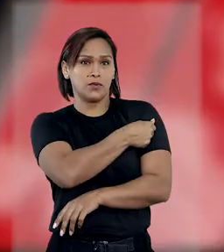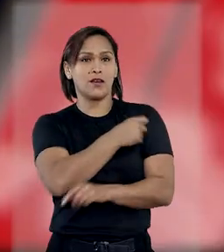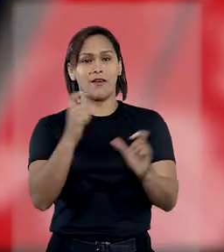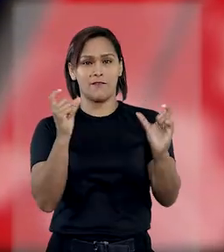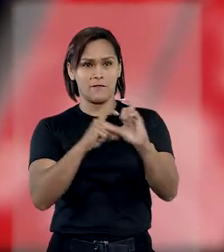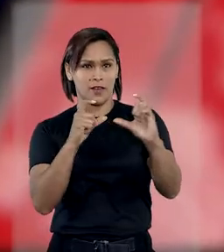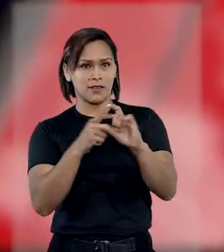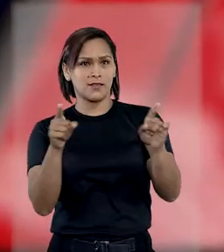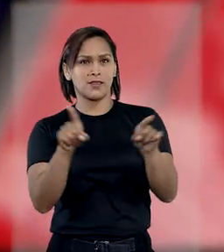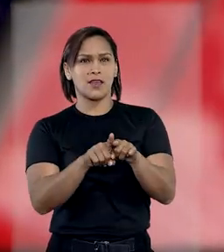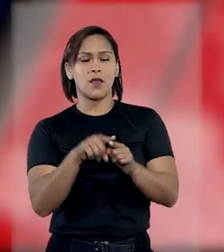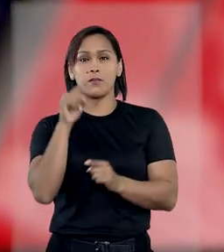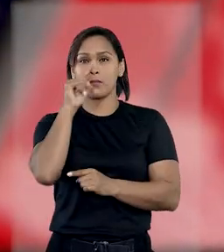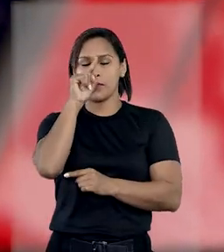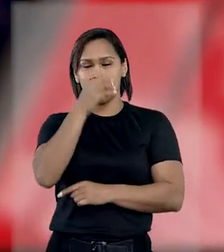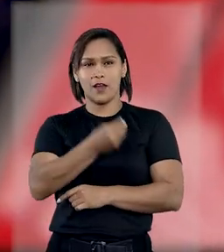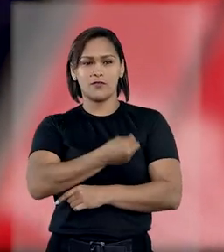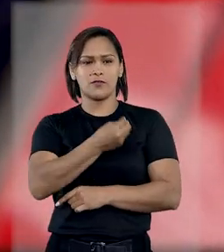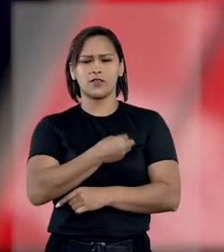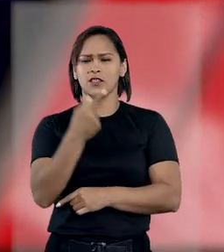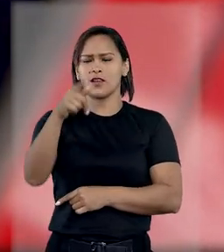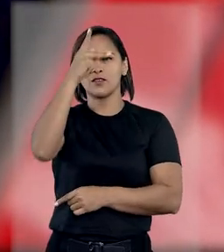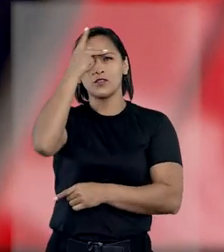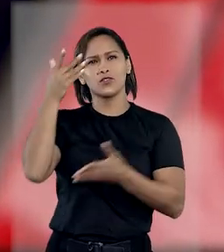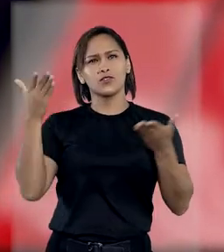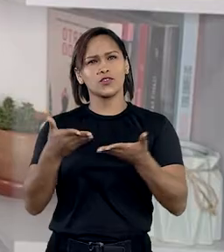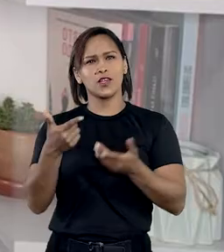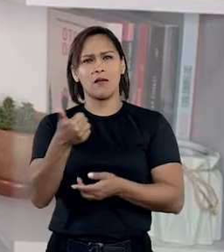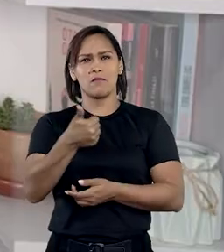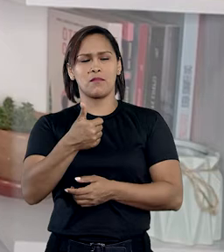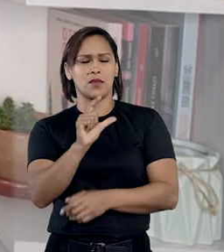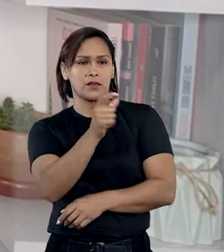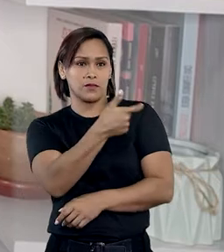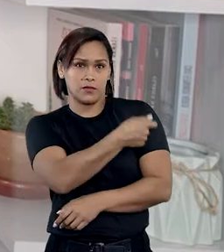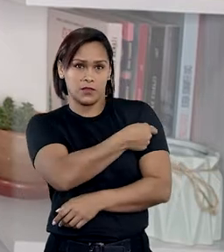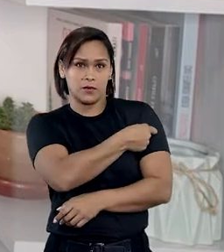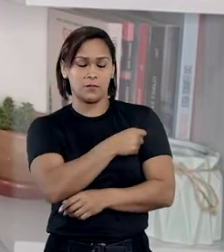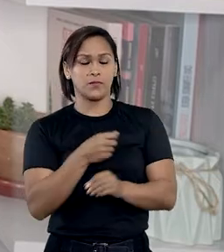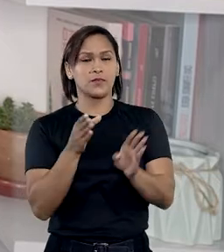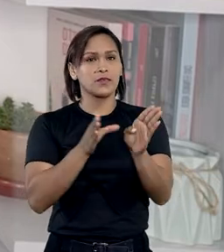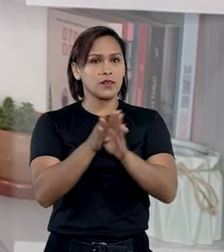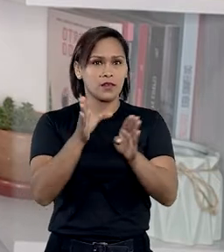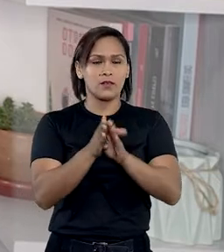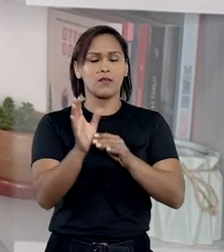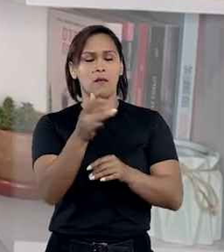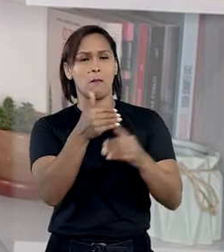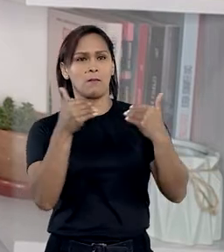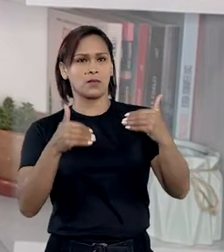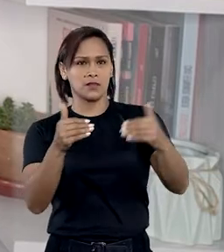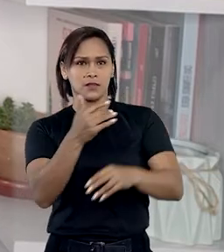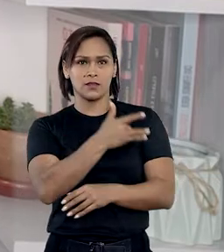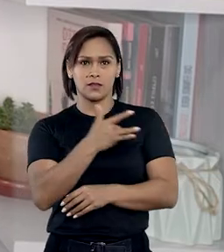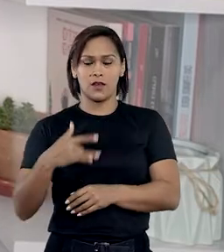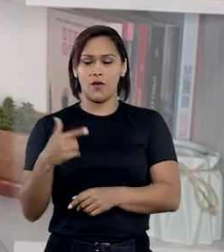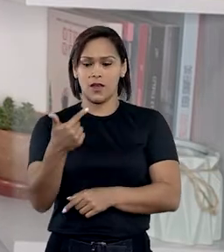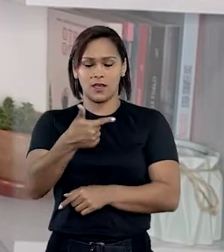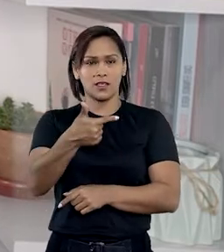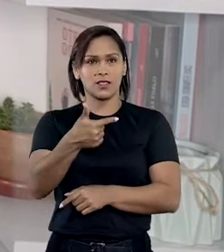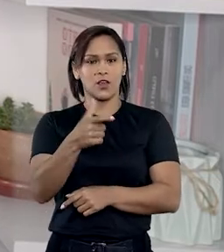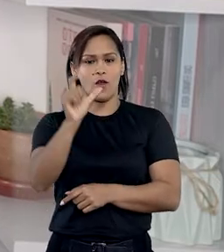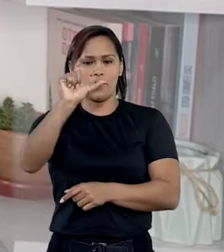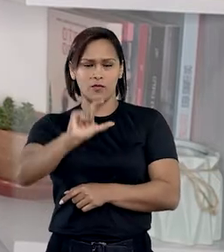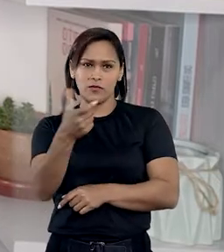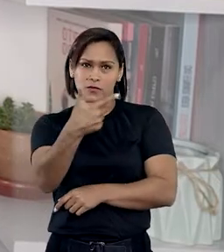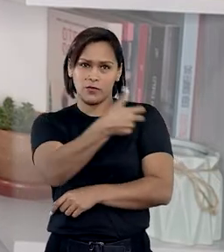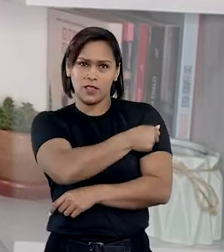Pfizer e coloca em risco a vida de quem já tomou a primeira dose. Pela orientação do Ministério da Saúde, a segunda dose da Pfizer